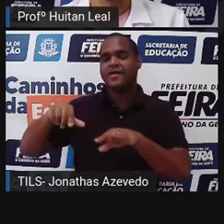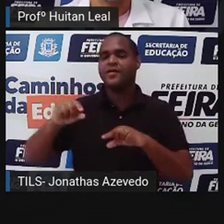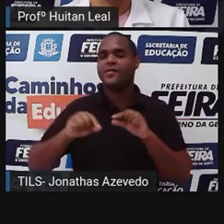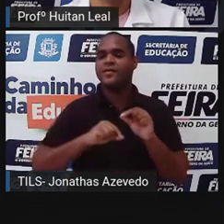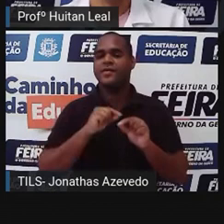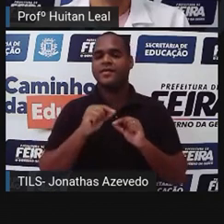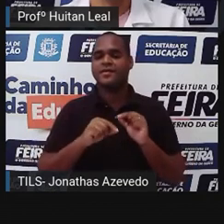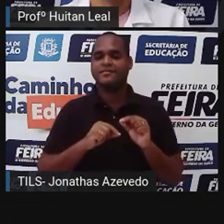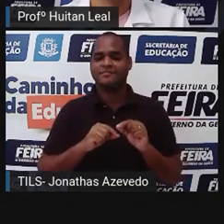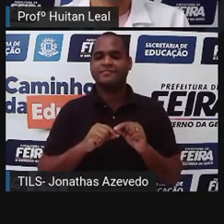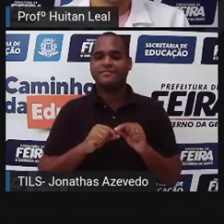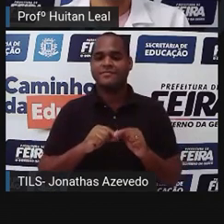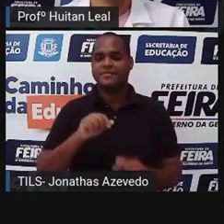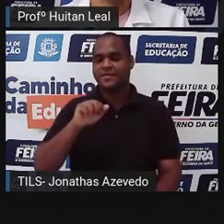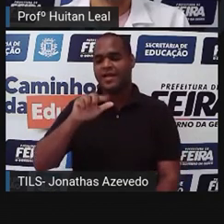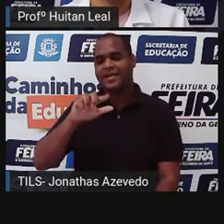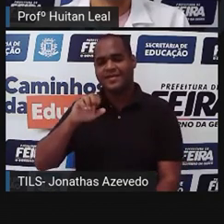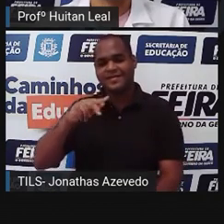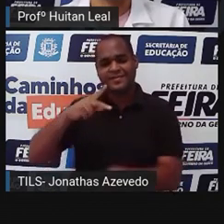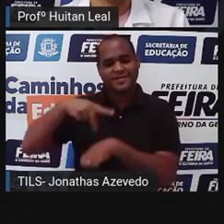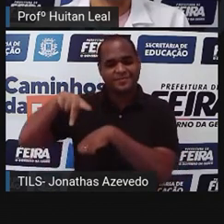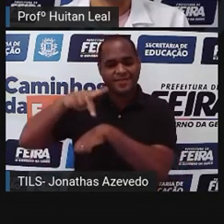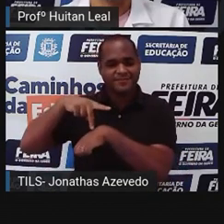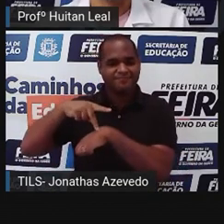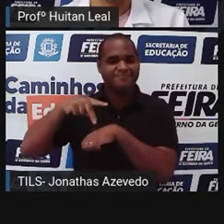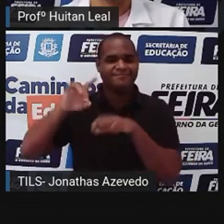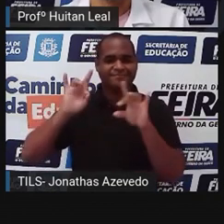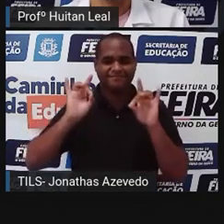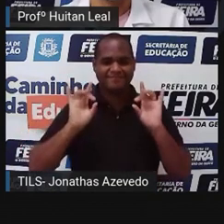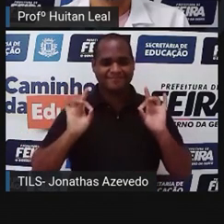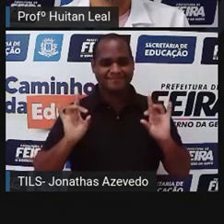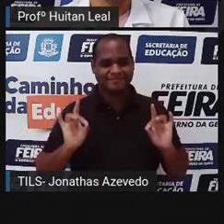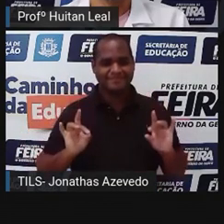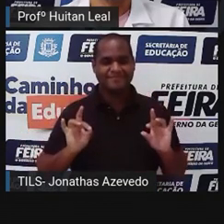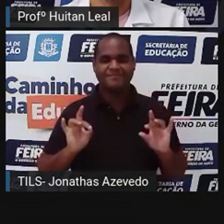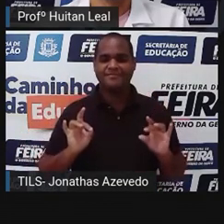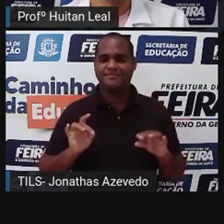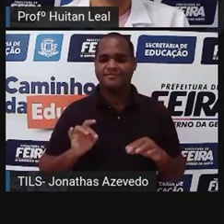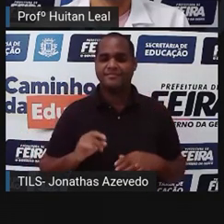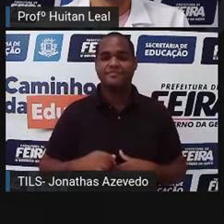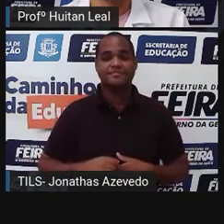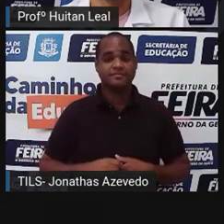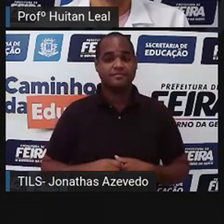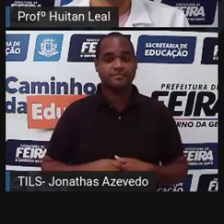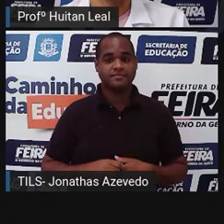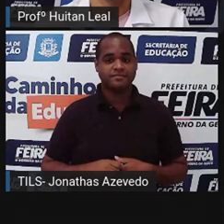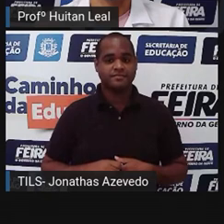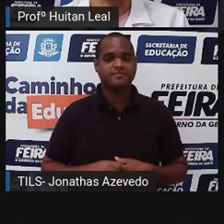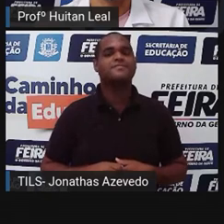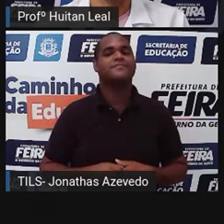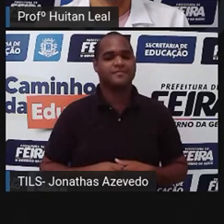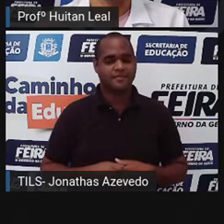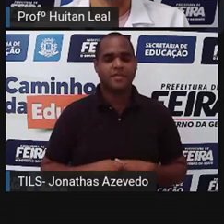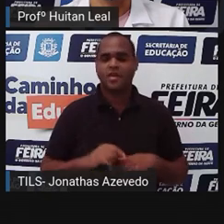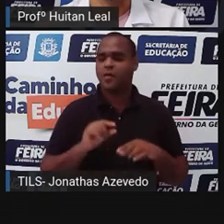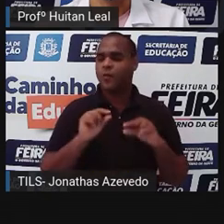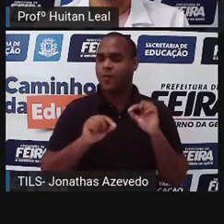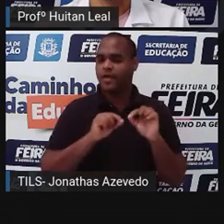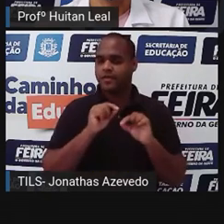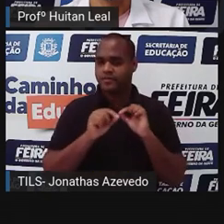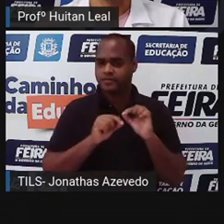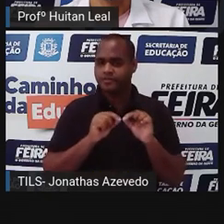Alice no País das Maravilhas. O que é que acontece durante a narrativa da história de Alice?